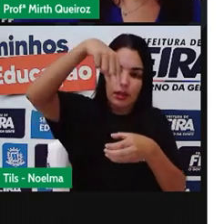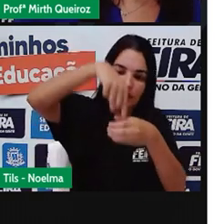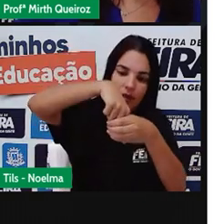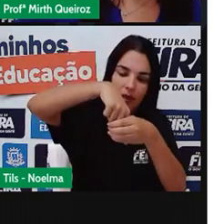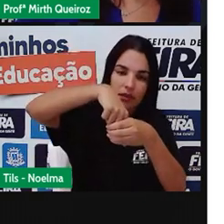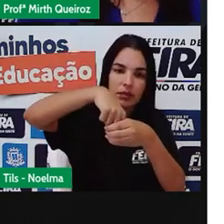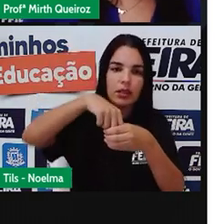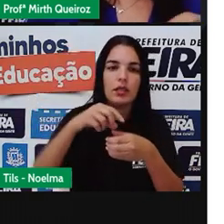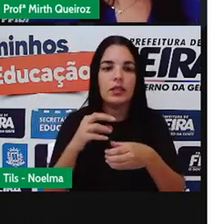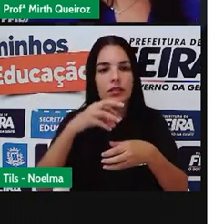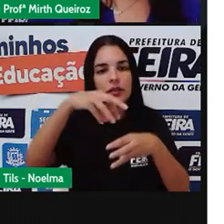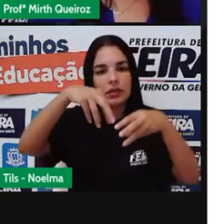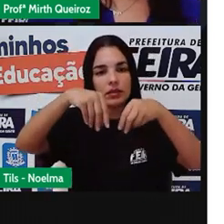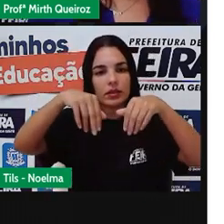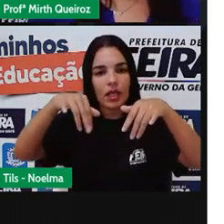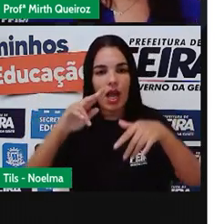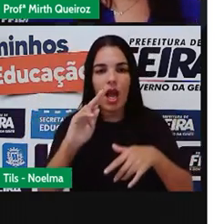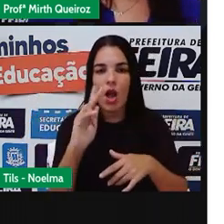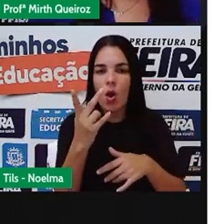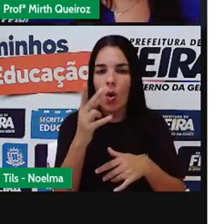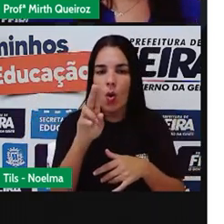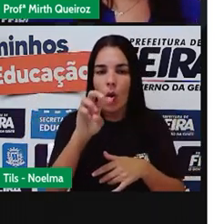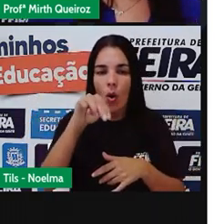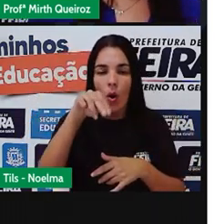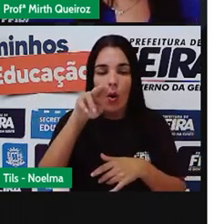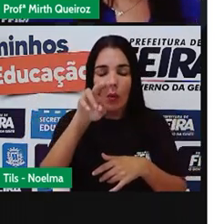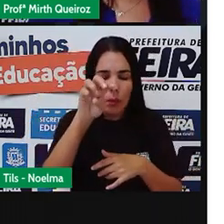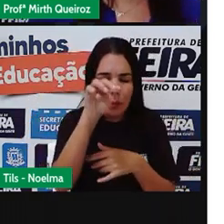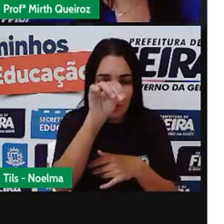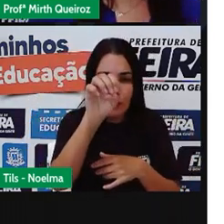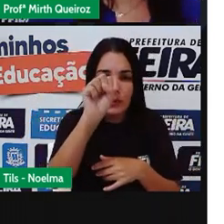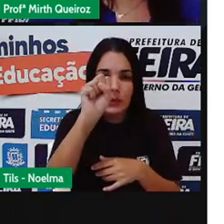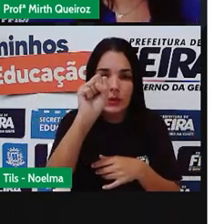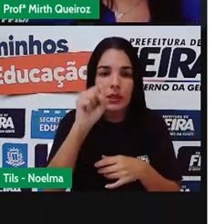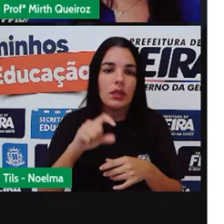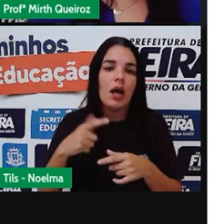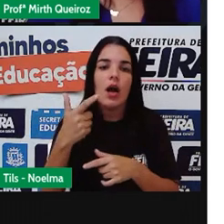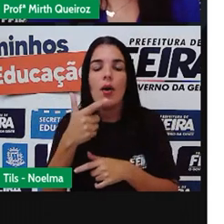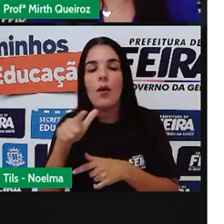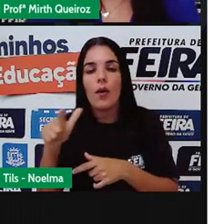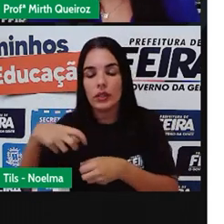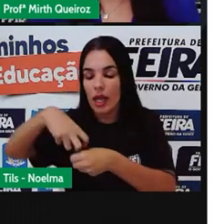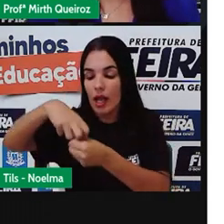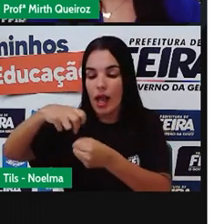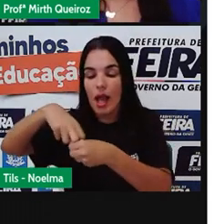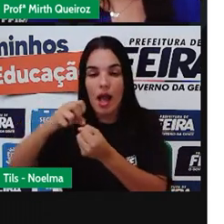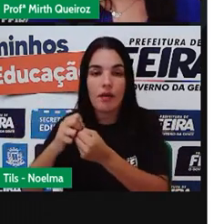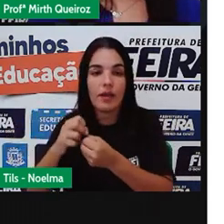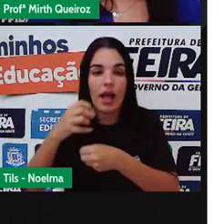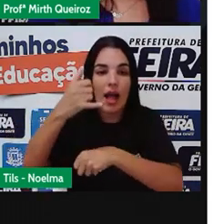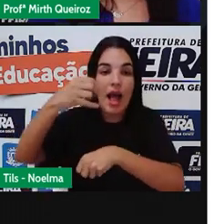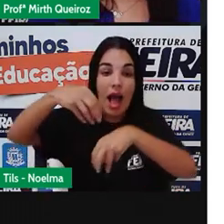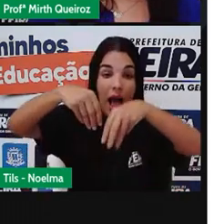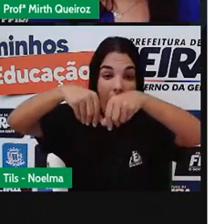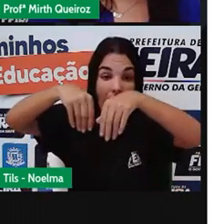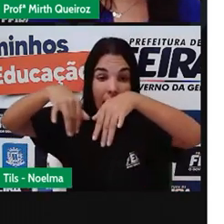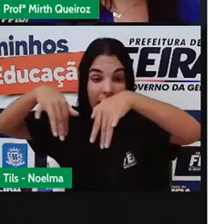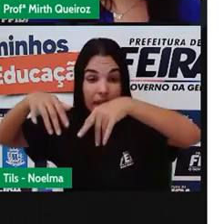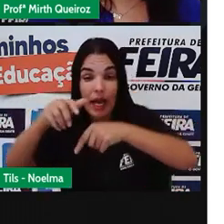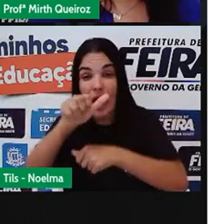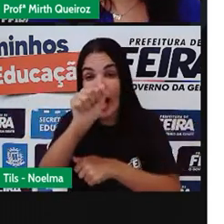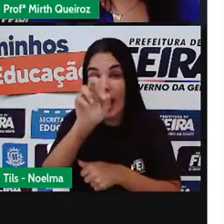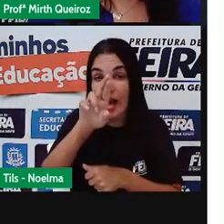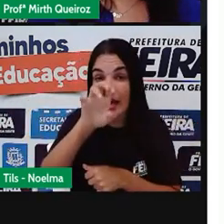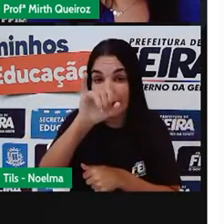imítero, em outro vocês iriam colocar o solo arenhoso e em outro vocês iriam colocar o solo